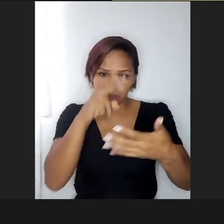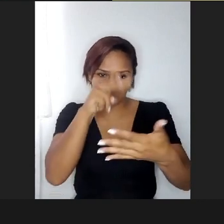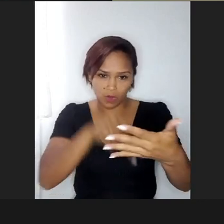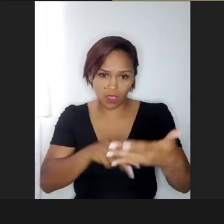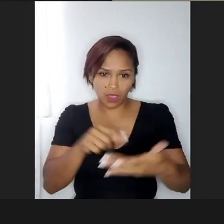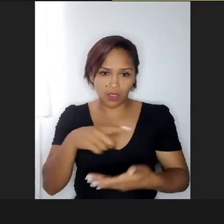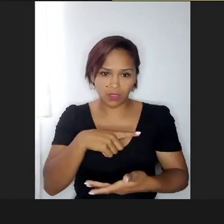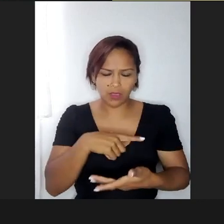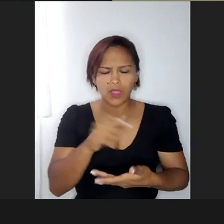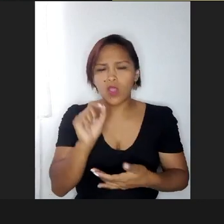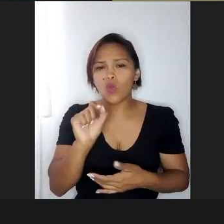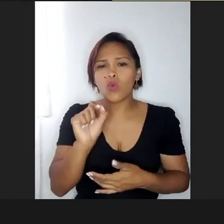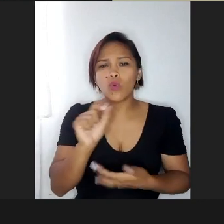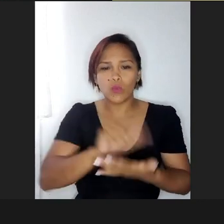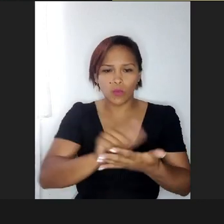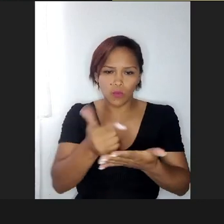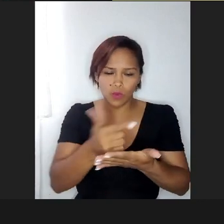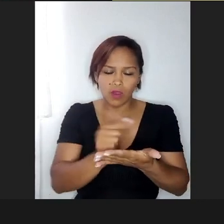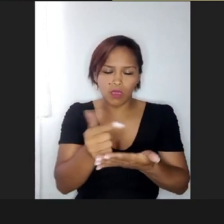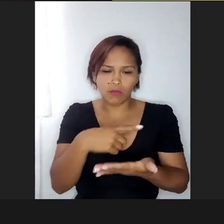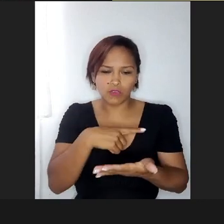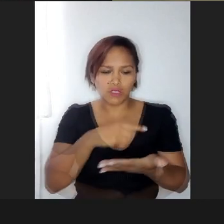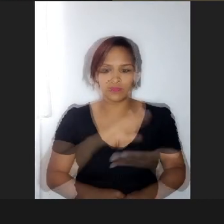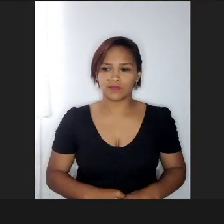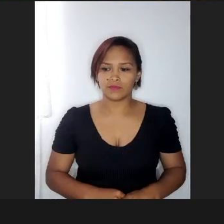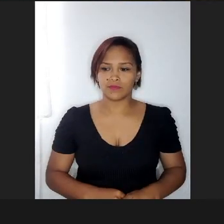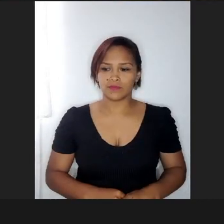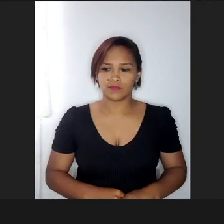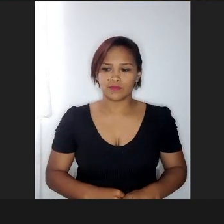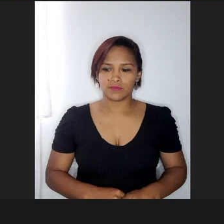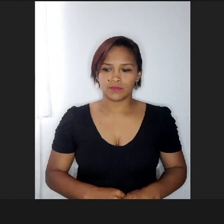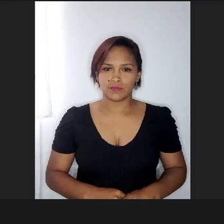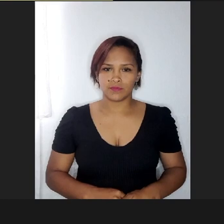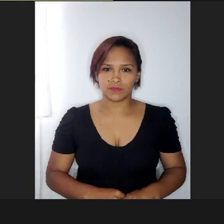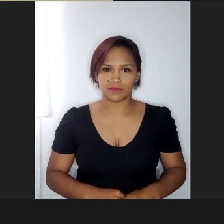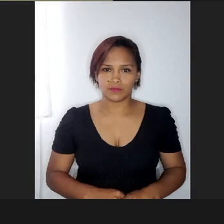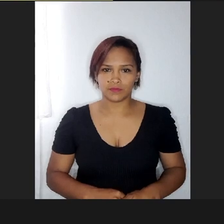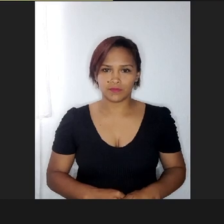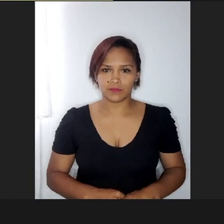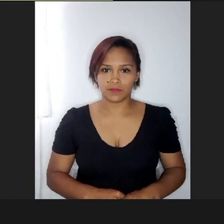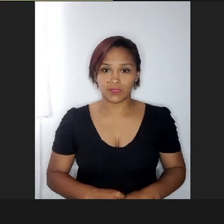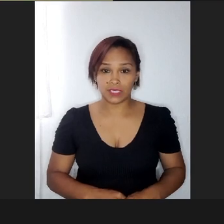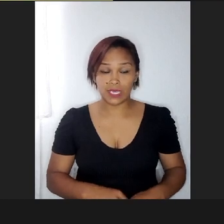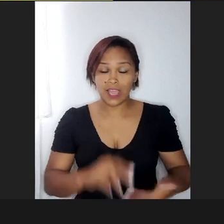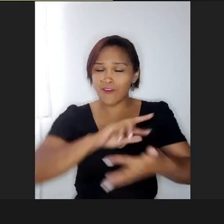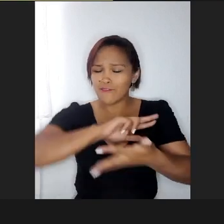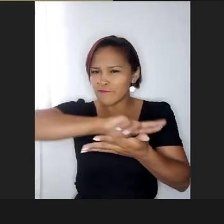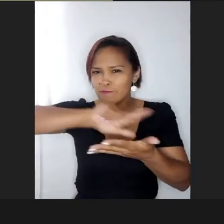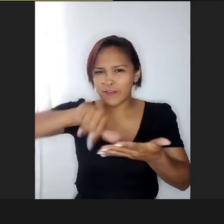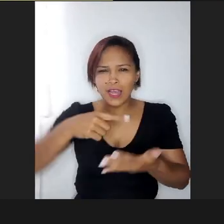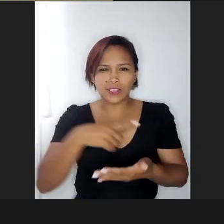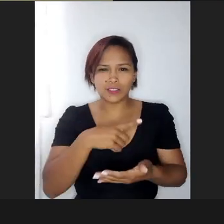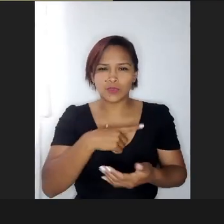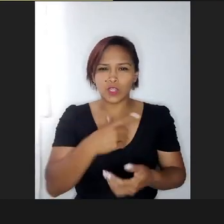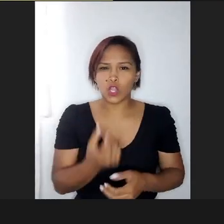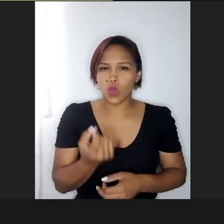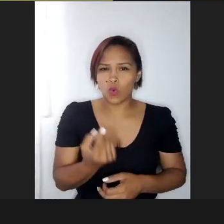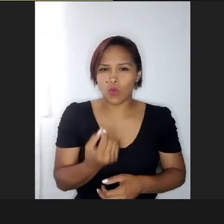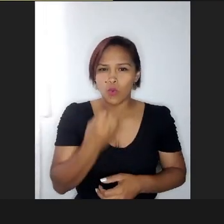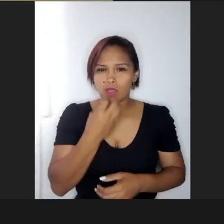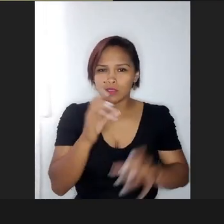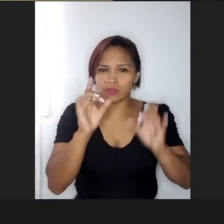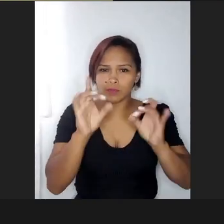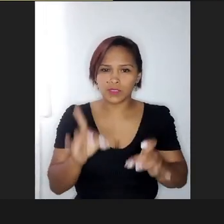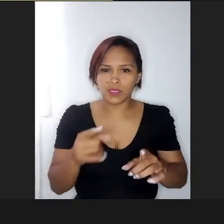Algum livro, Andressa, que você conheça? Menina, eu tenho várias, mas eu tenho, eu tenho problema